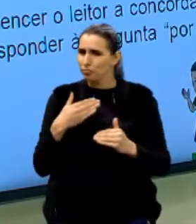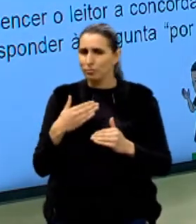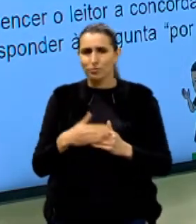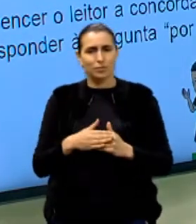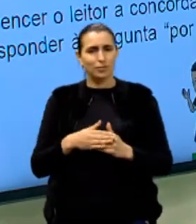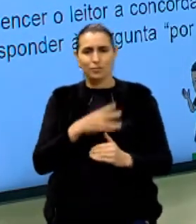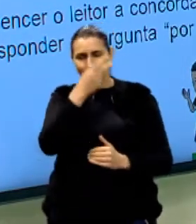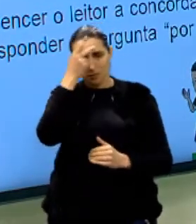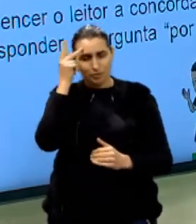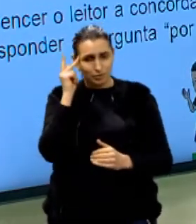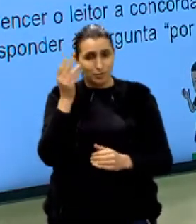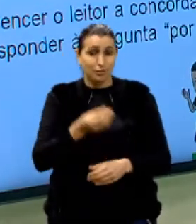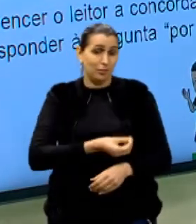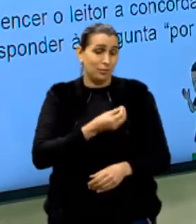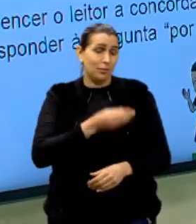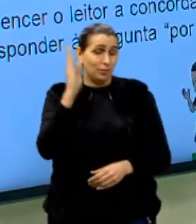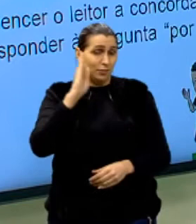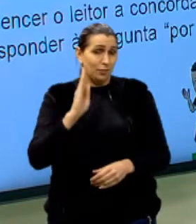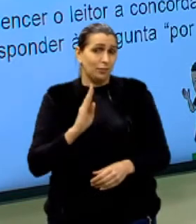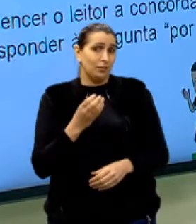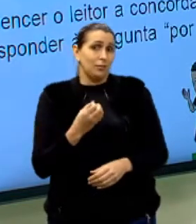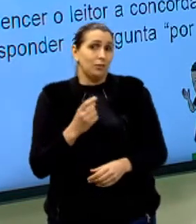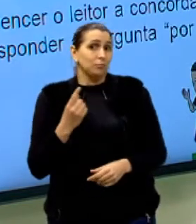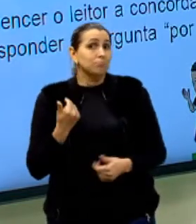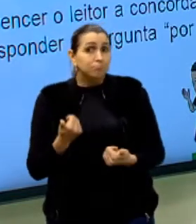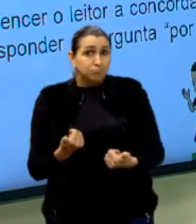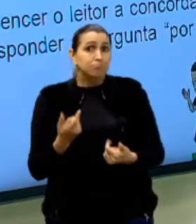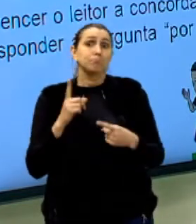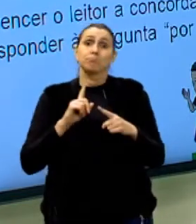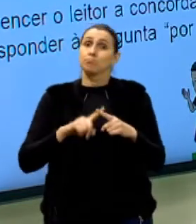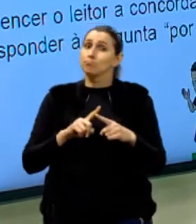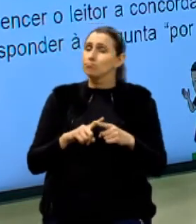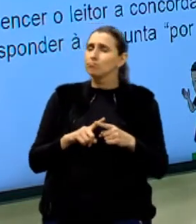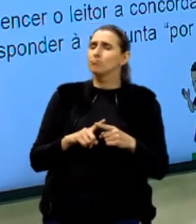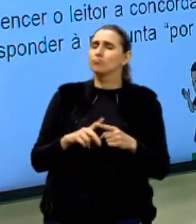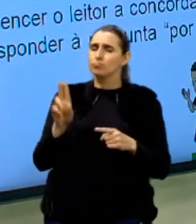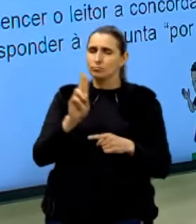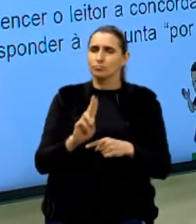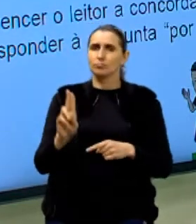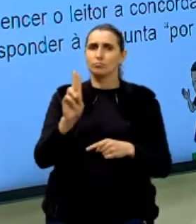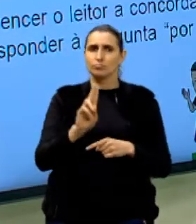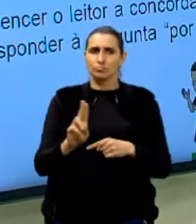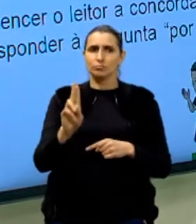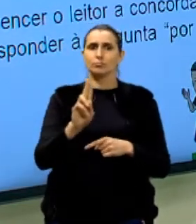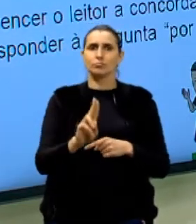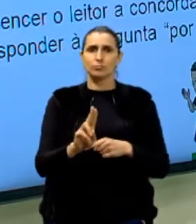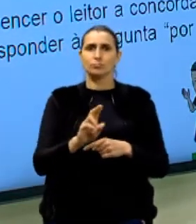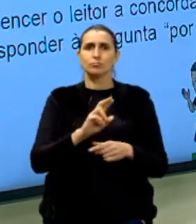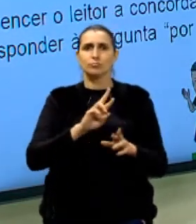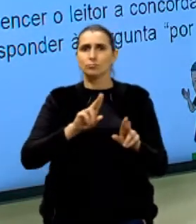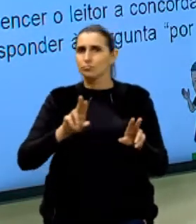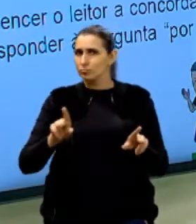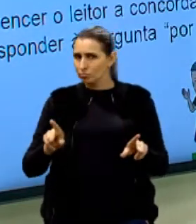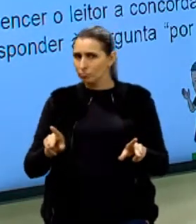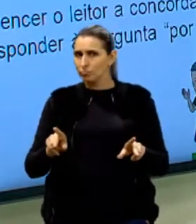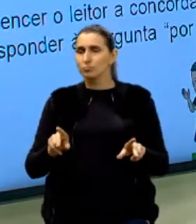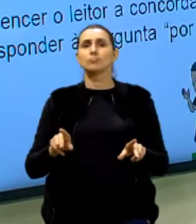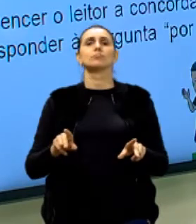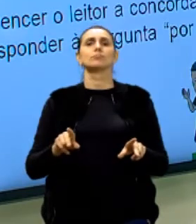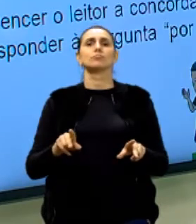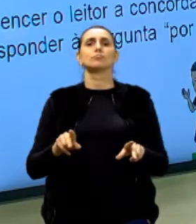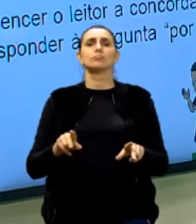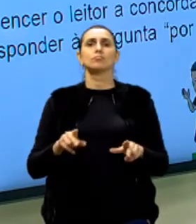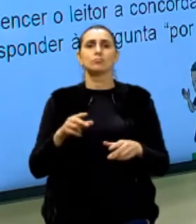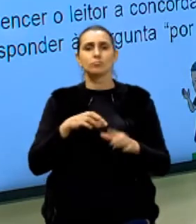toda pessoa que vive no Brasil. Ponto. Por que, Rodrigo? E aí eu vou utilizar vários argumentos dizendo o porquê